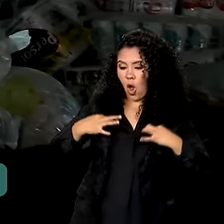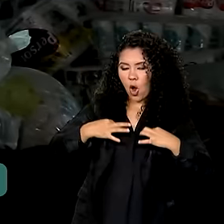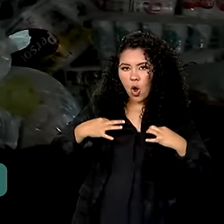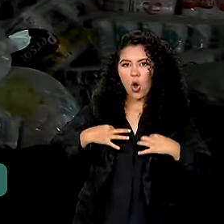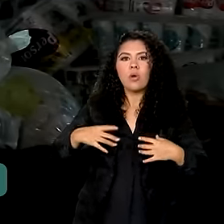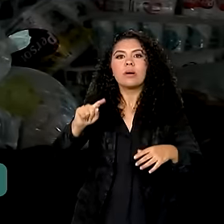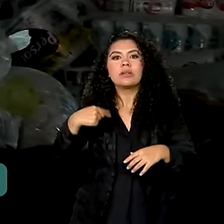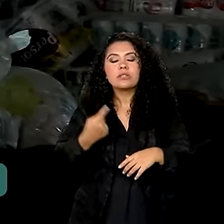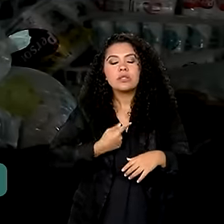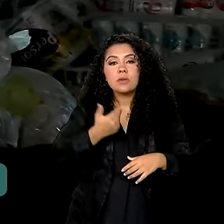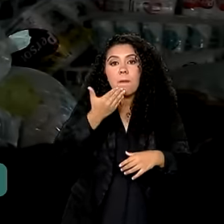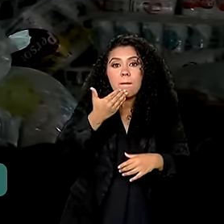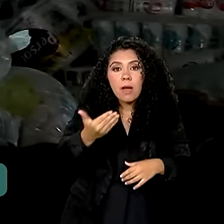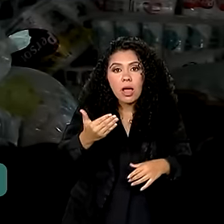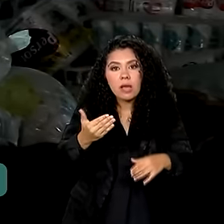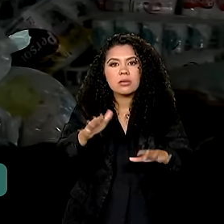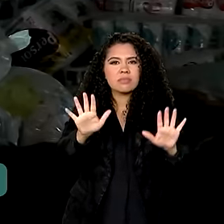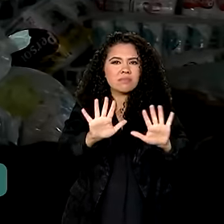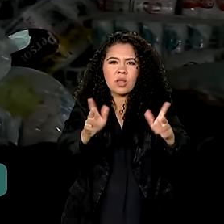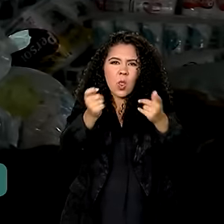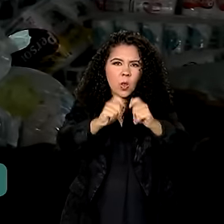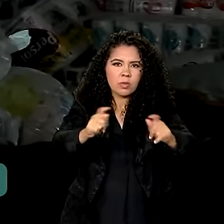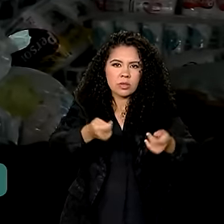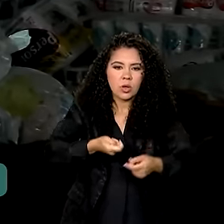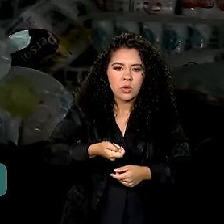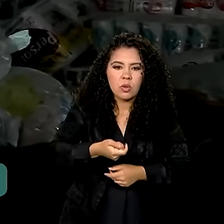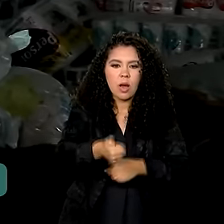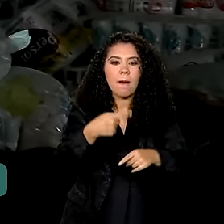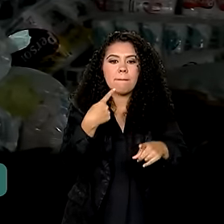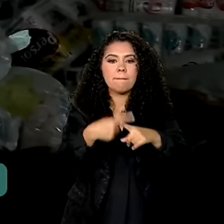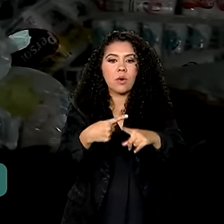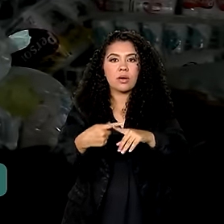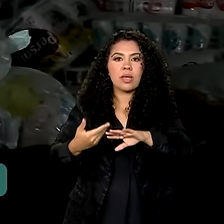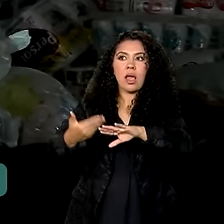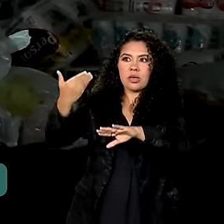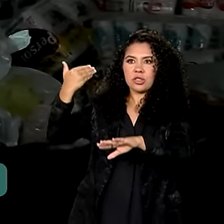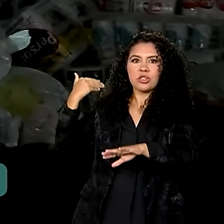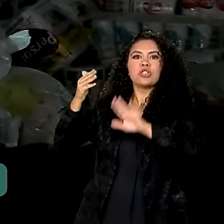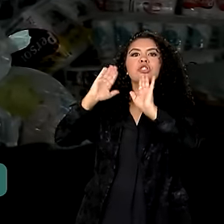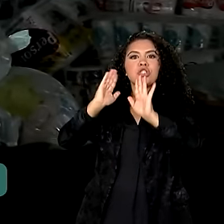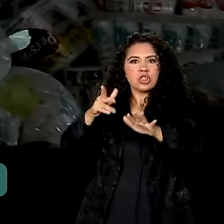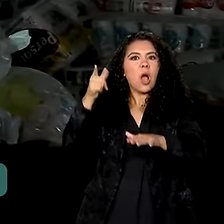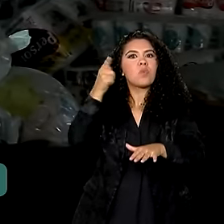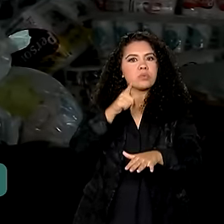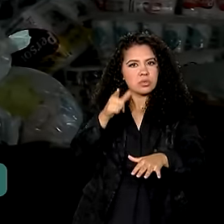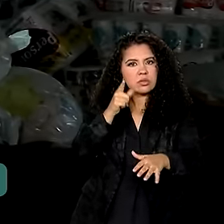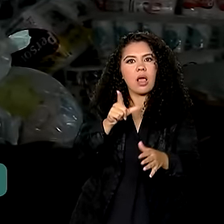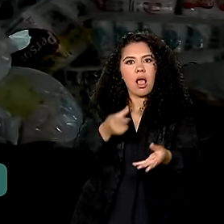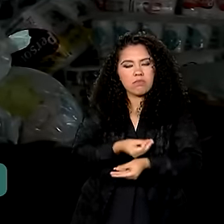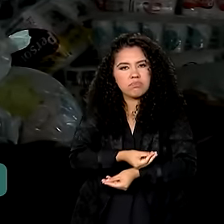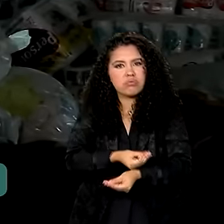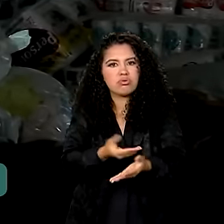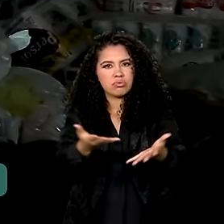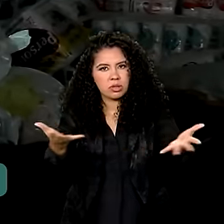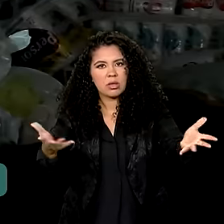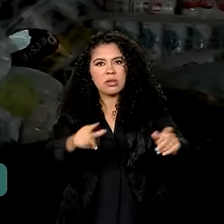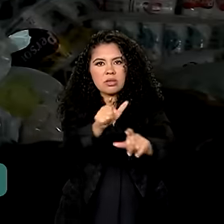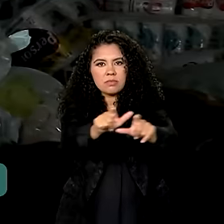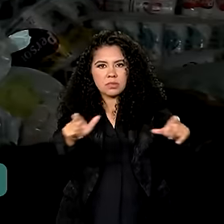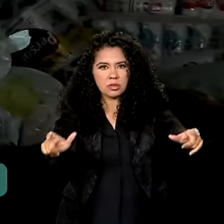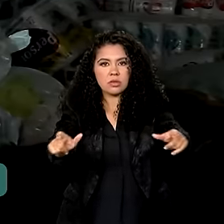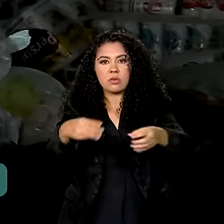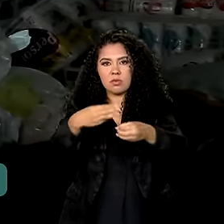pede que as pessoas, neste momento, não doem, porque os nossos estoques anteriores já estão atendendo plenamente as necessidades dos